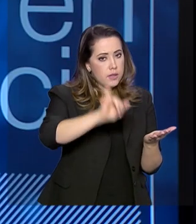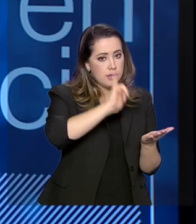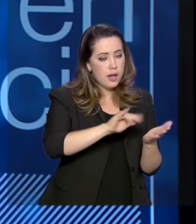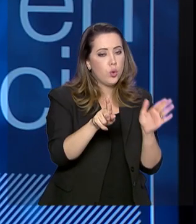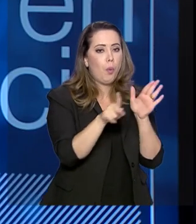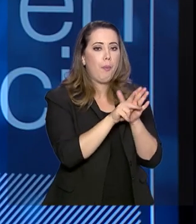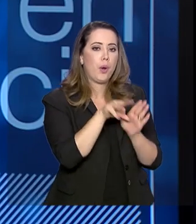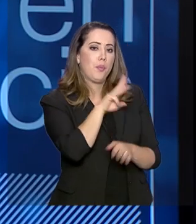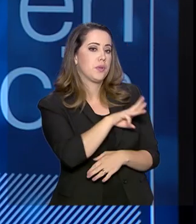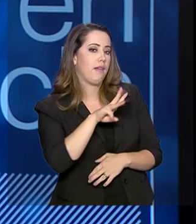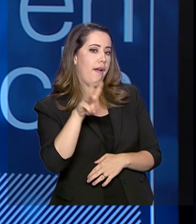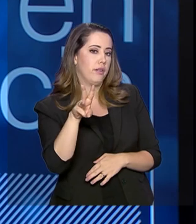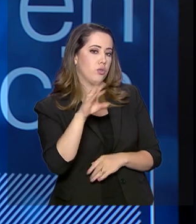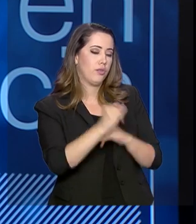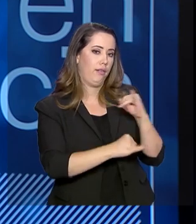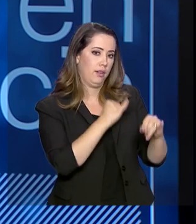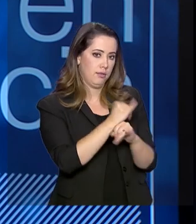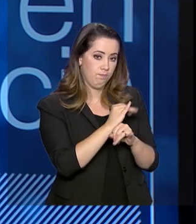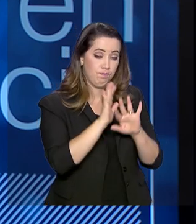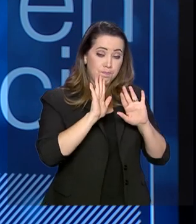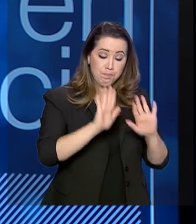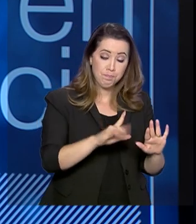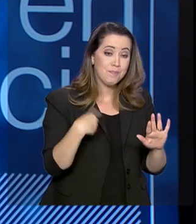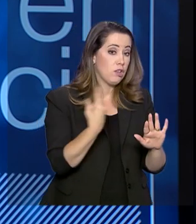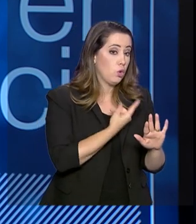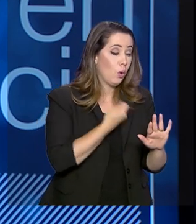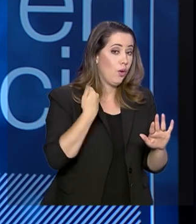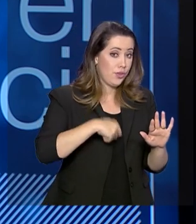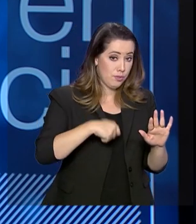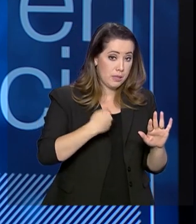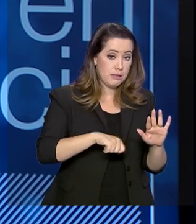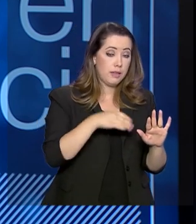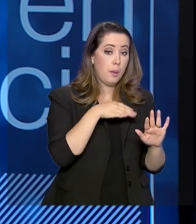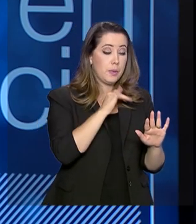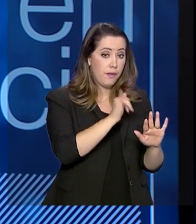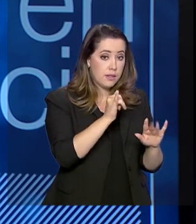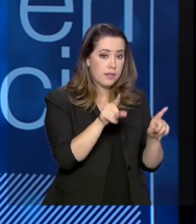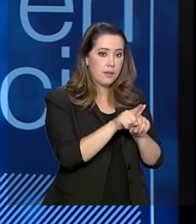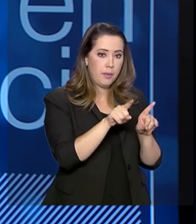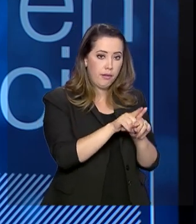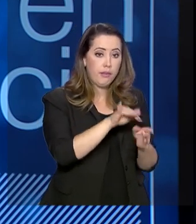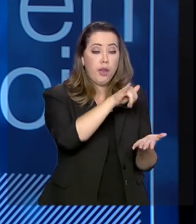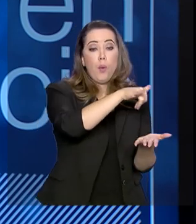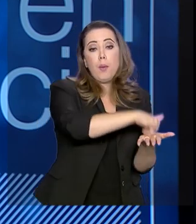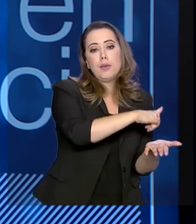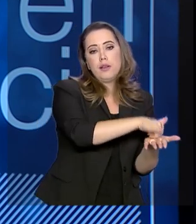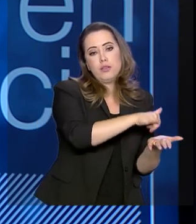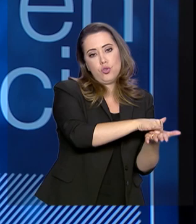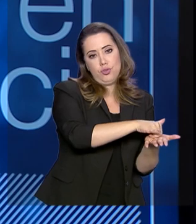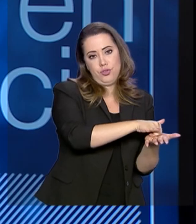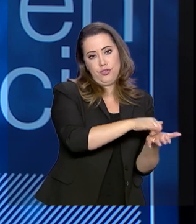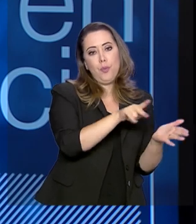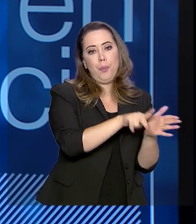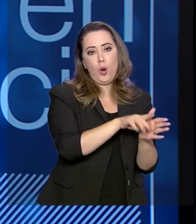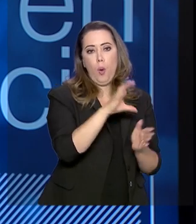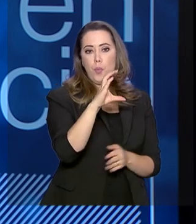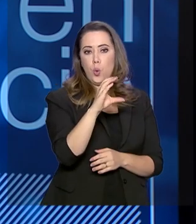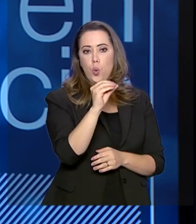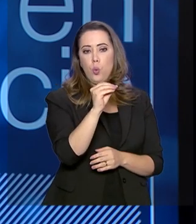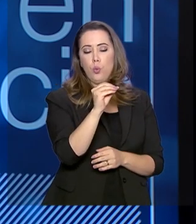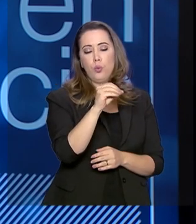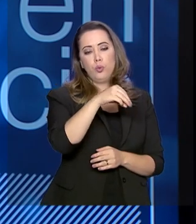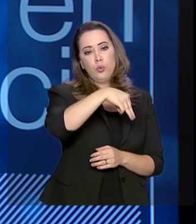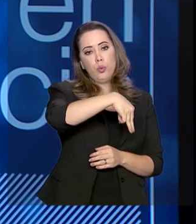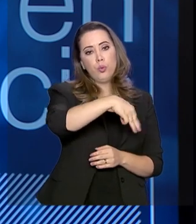sites na internet. E é importante destacar que nós lançamos esse ano também o aplicativo do Comprasnet. Essa é uma ferramenta